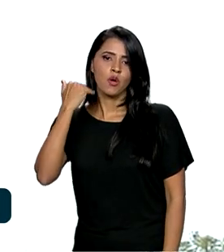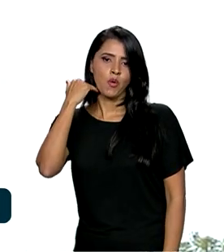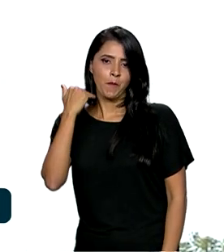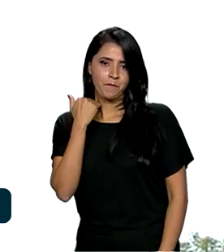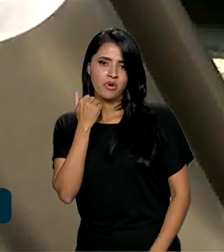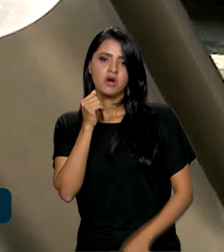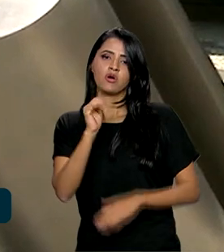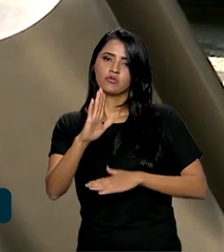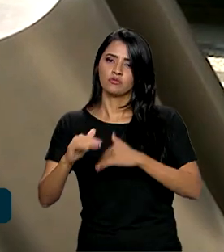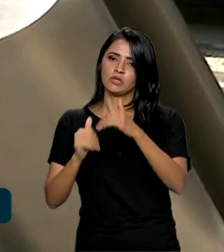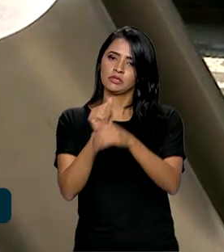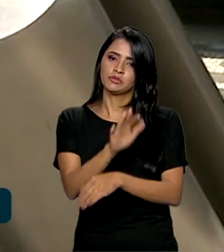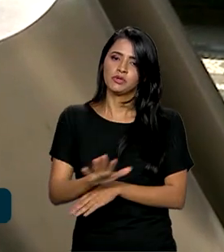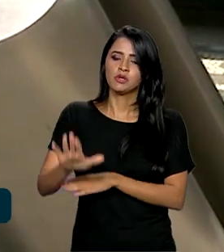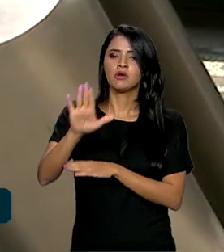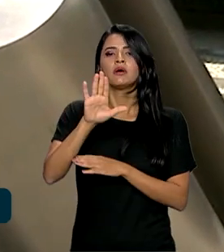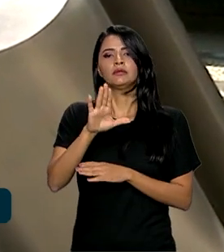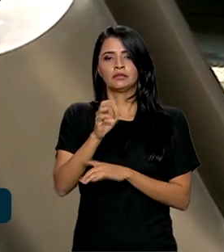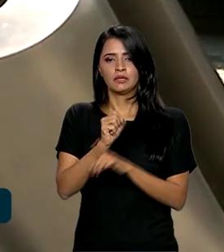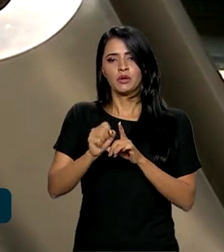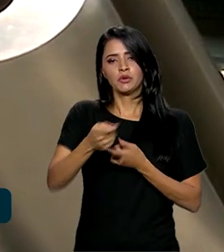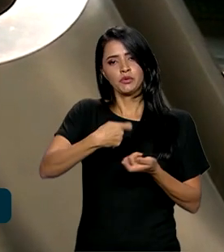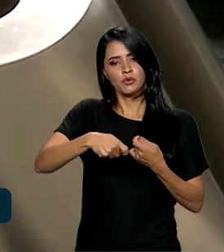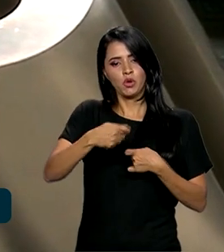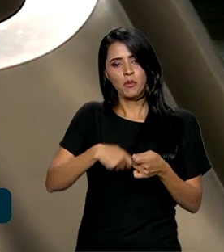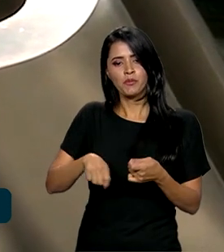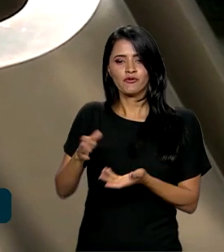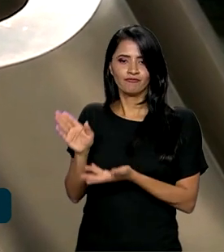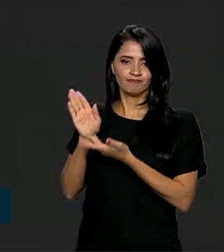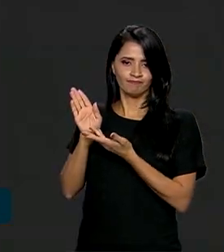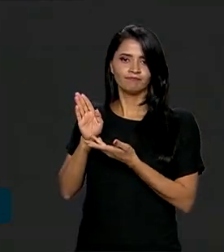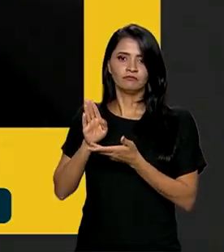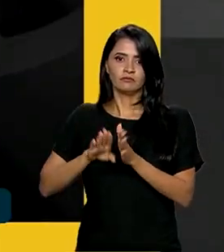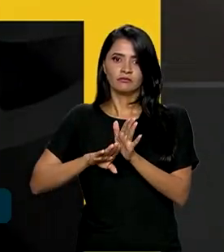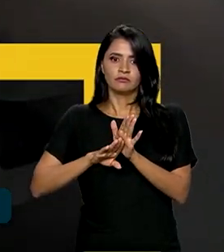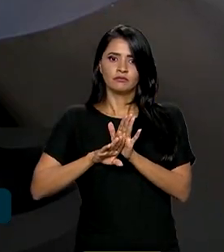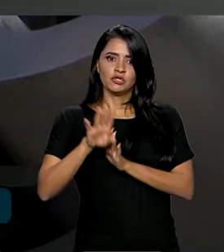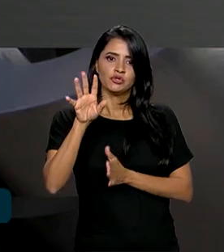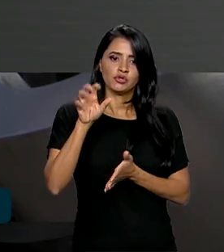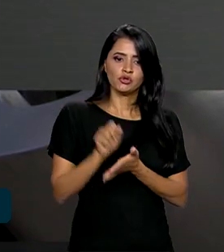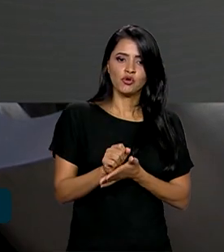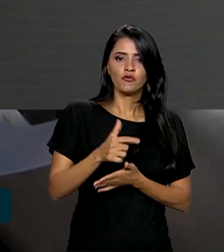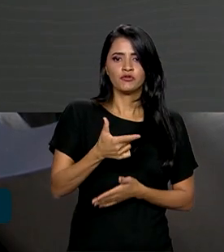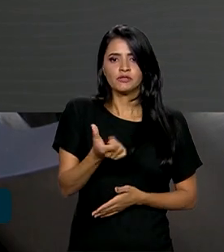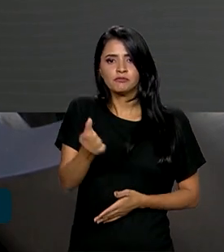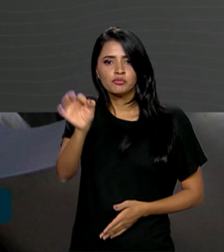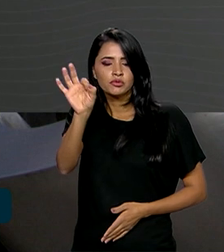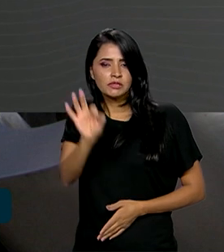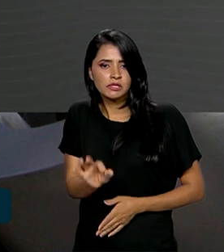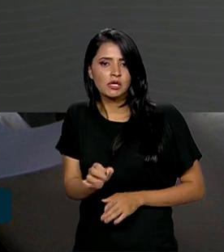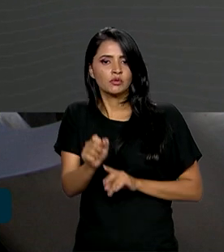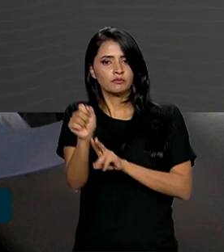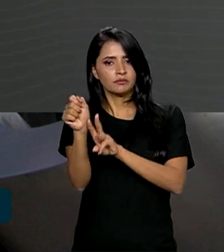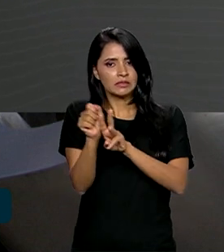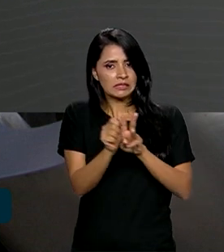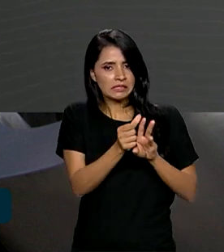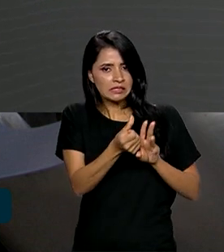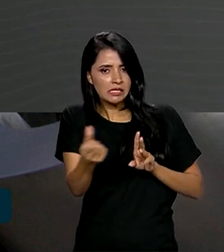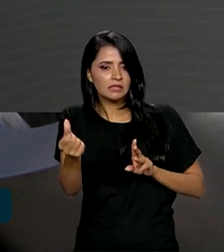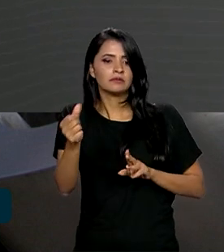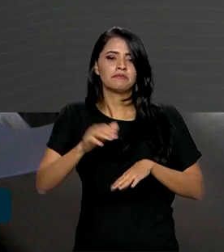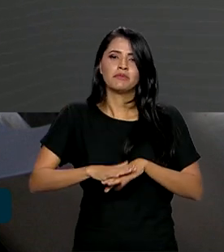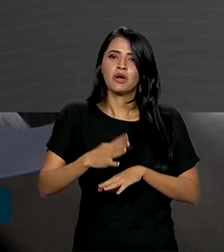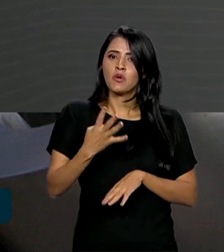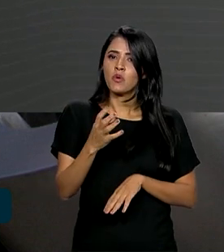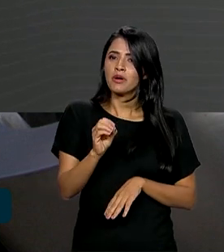Desenvolvimento Social e Econômico, o BNDES, registrou alta de 22% nos seis primeiros meses do ano. Foram mais de R$ 40